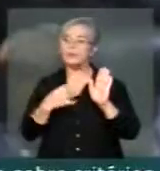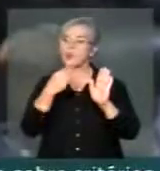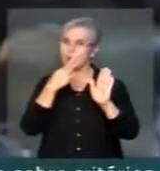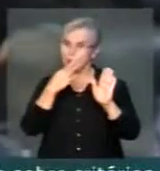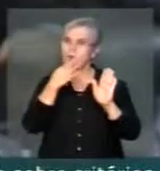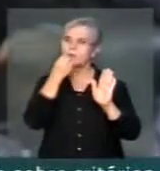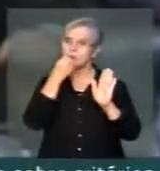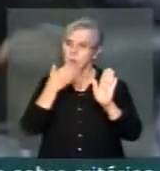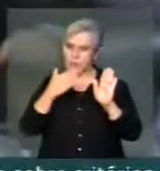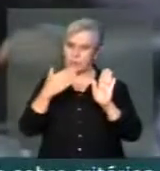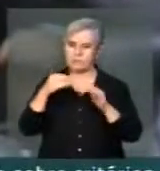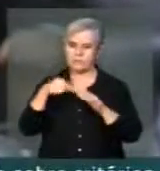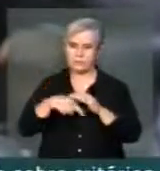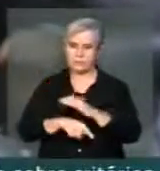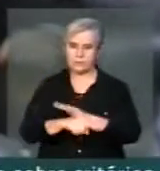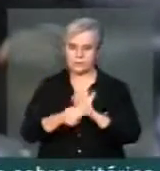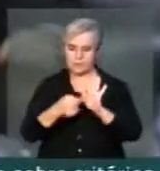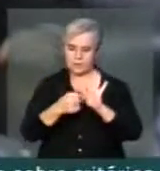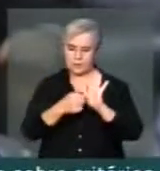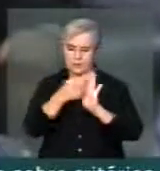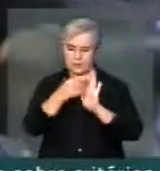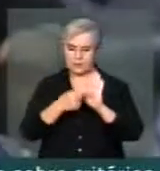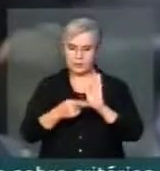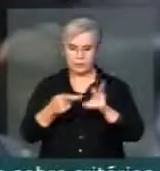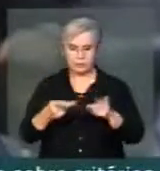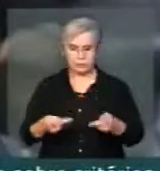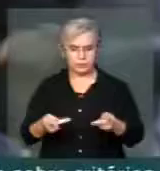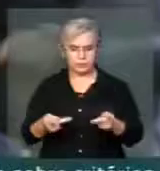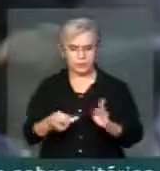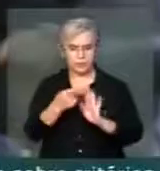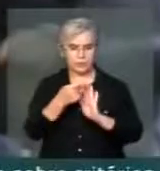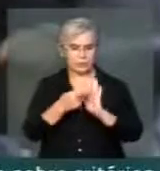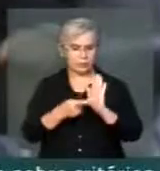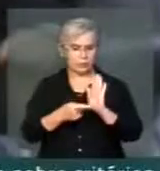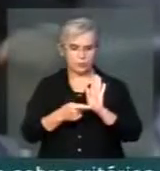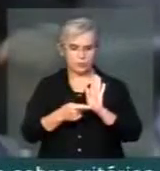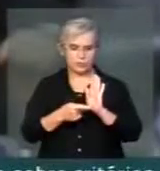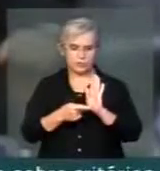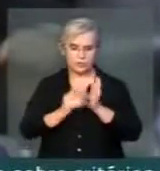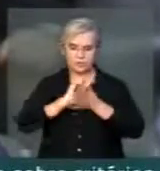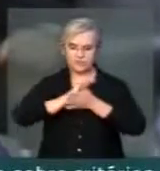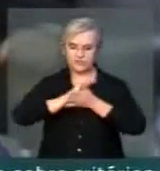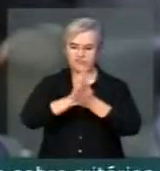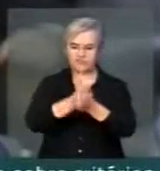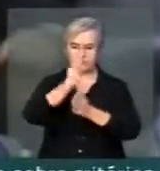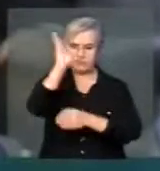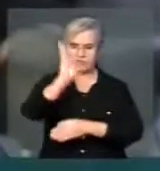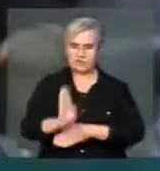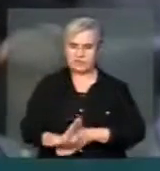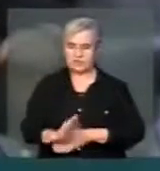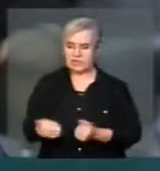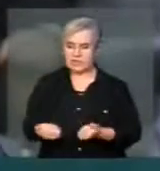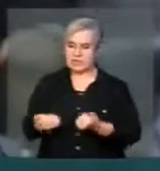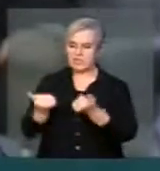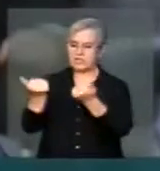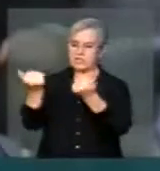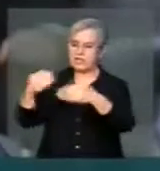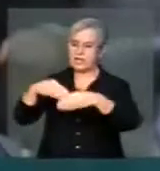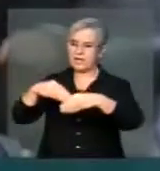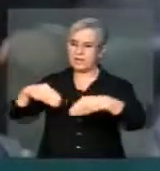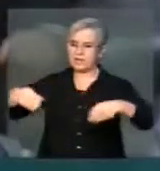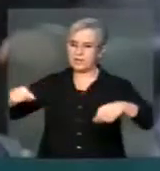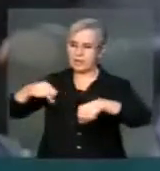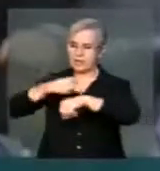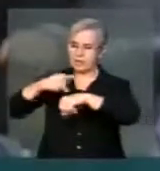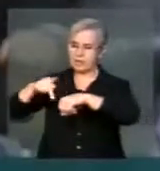bem. Esse projeto é um projeto desnacionalizante, entreguista e que ameaça